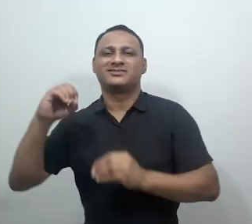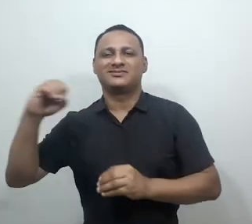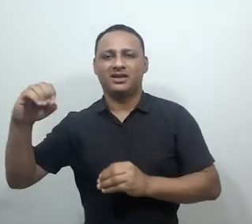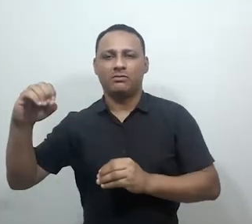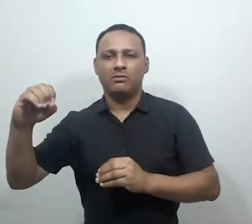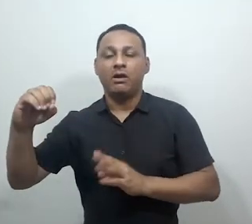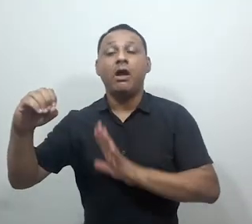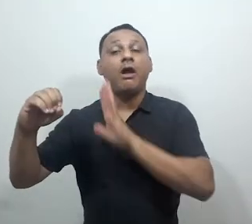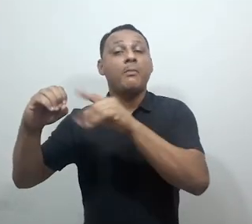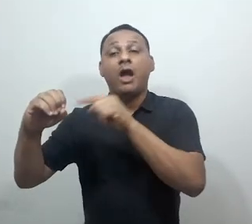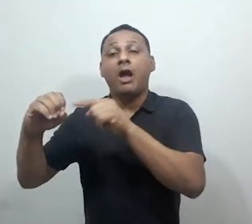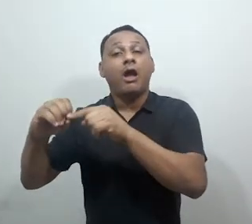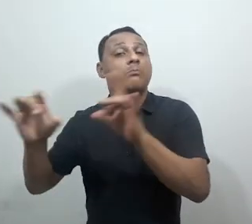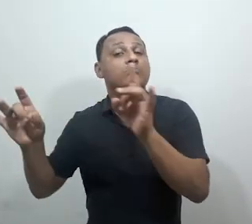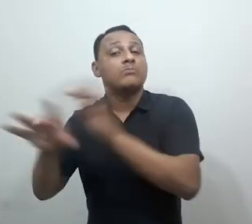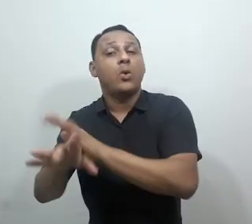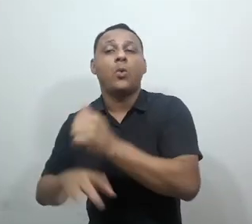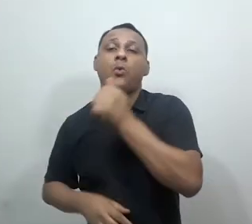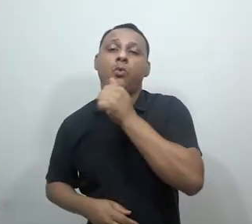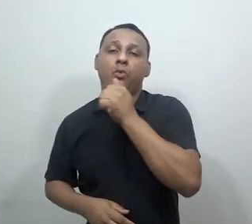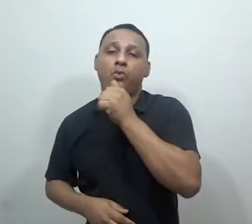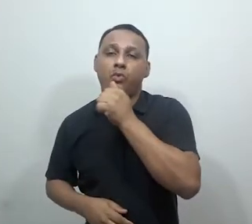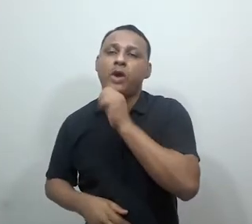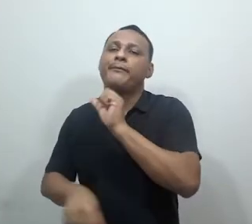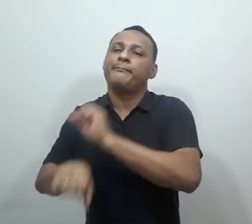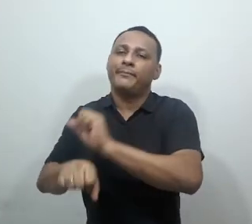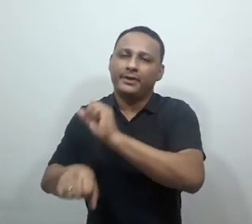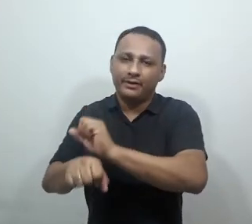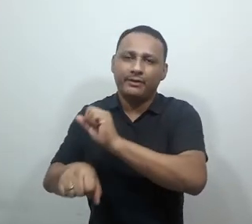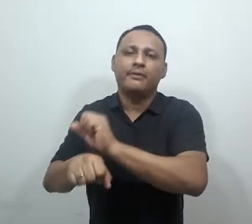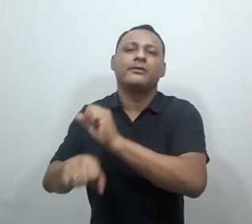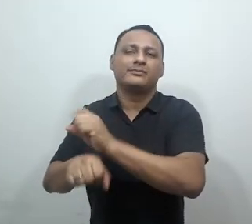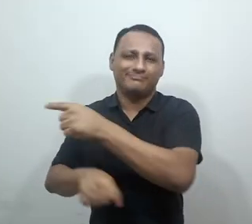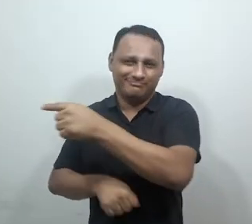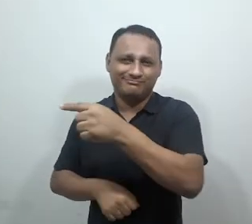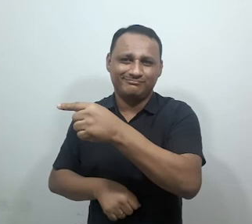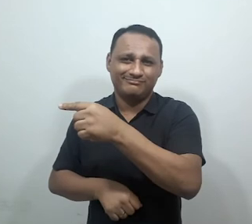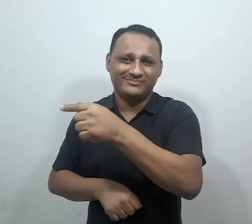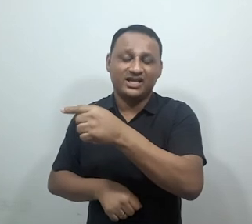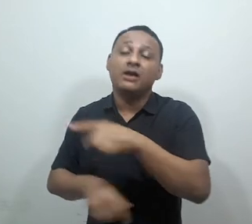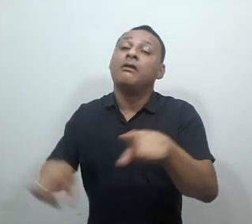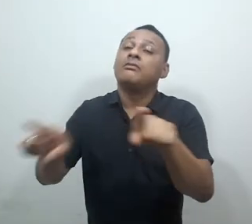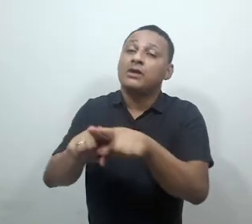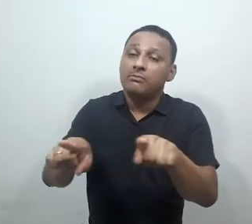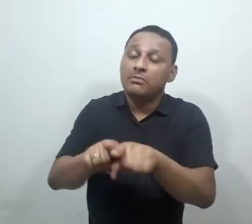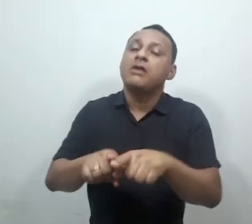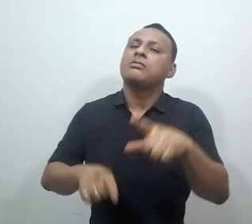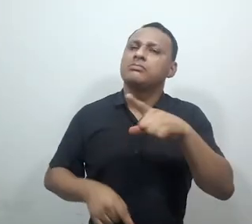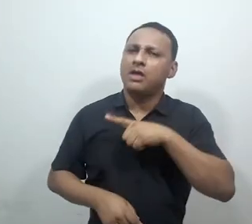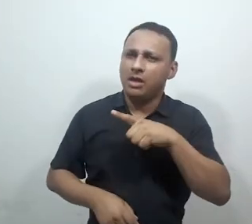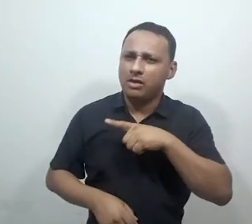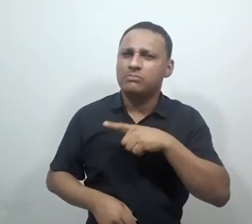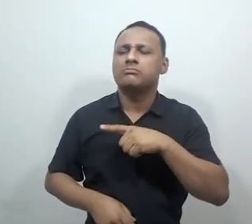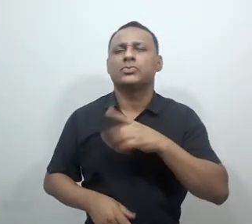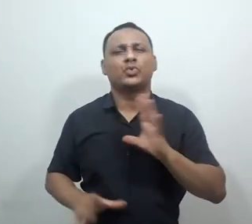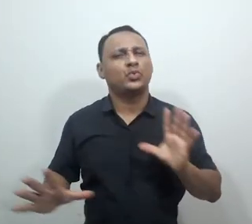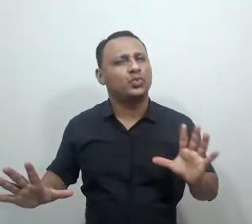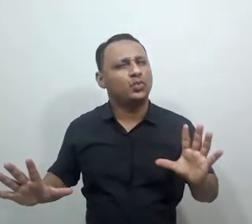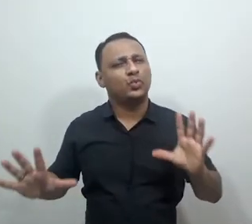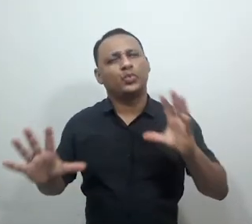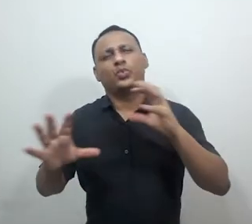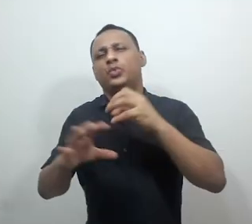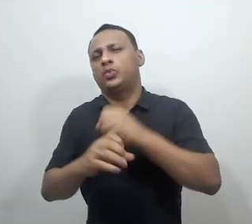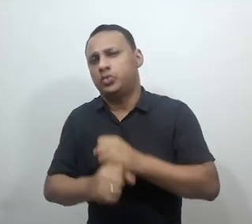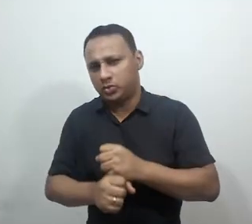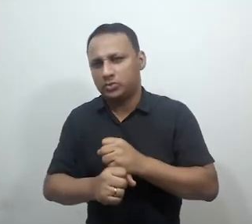visualizar um relatório de notas de todos os cursos em que o usuário participa na plataforma. Como isso é